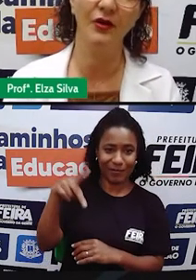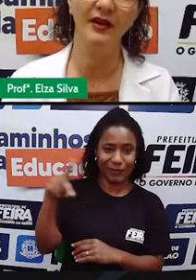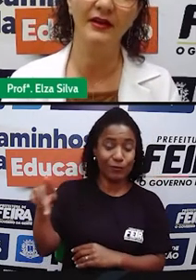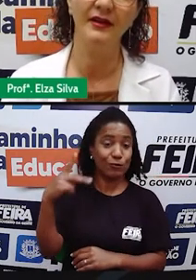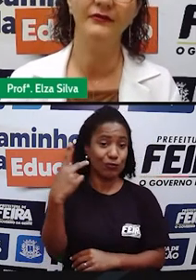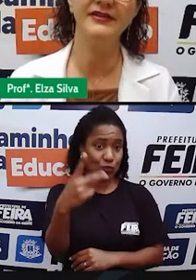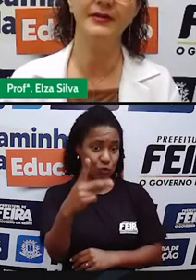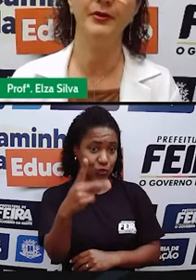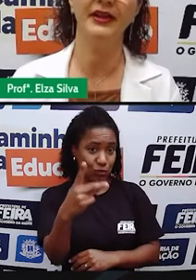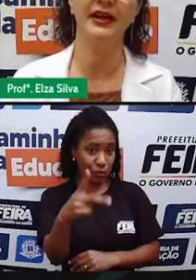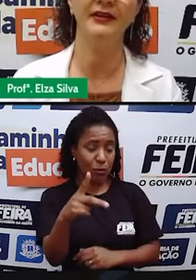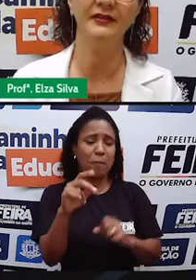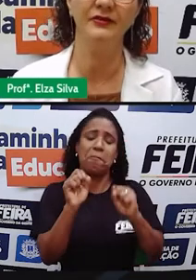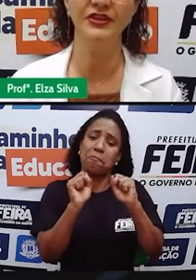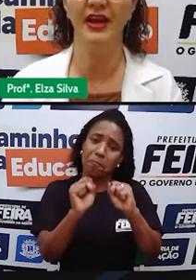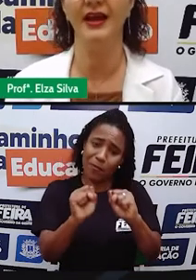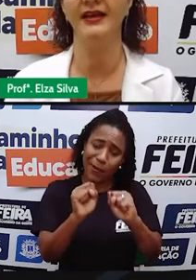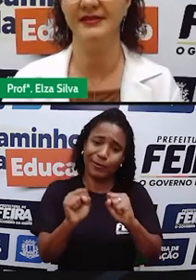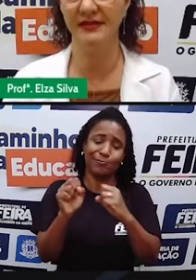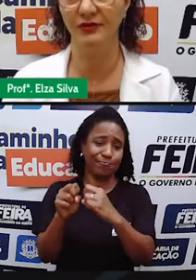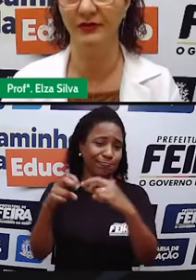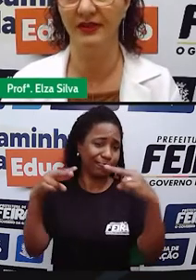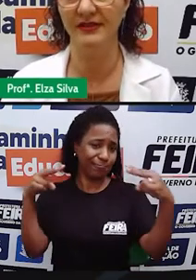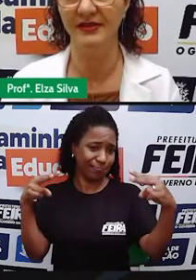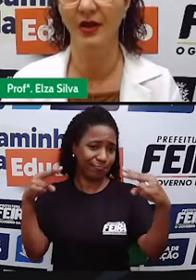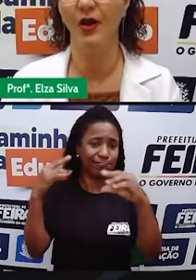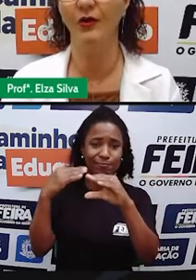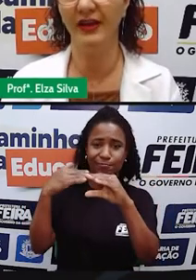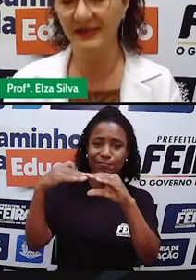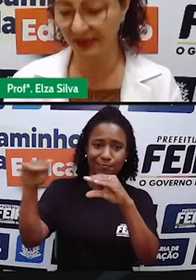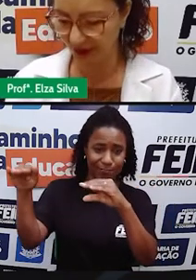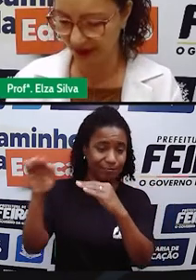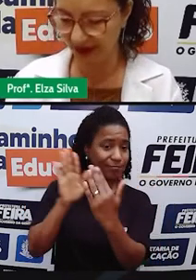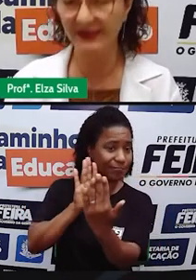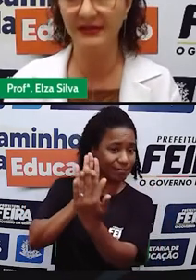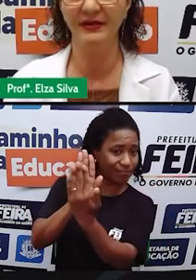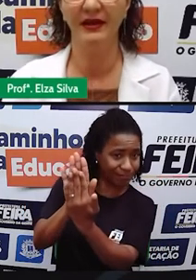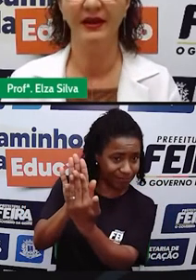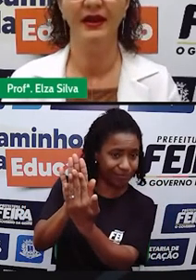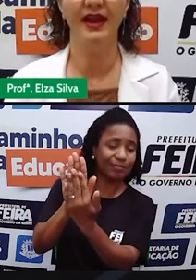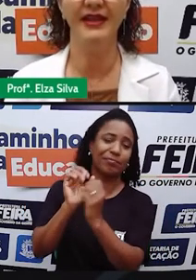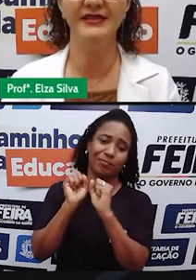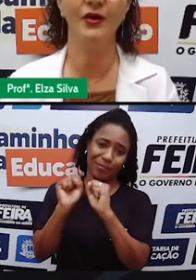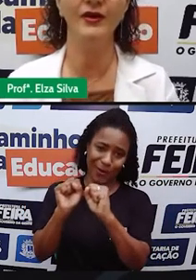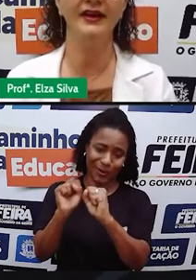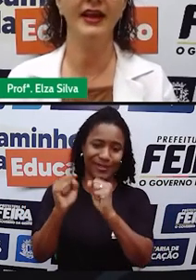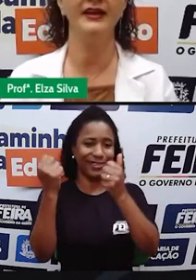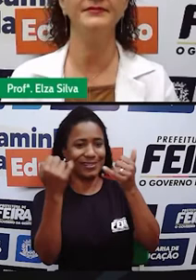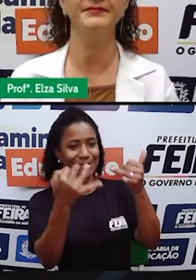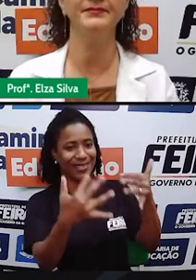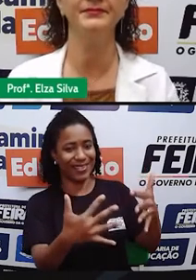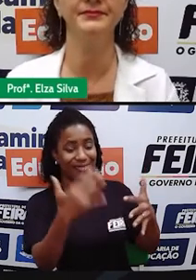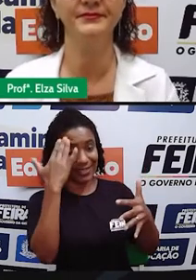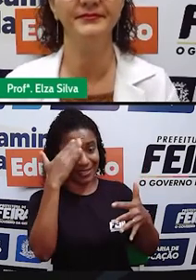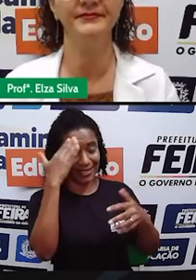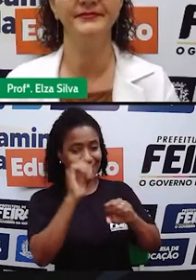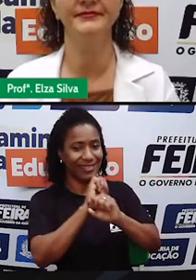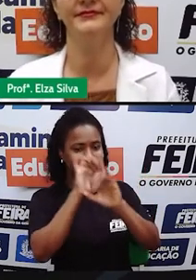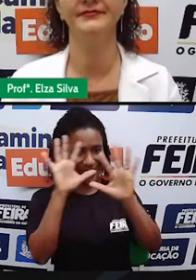da escola, você poderá, então, tirar essas dúvidas. Ok, students? Let's go, Andréia!